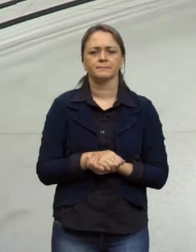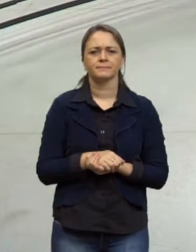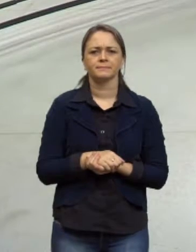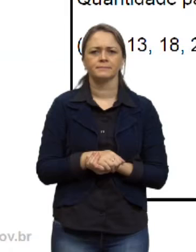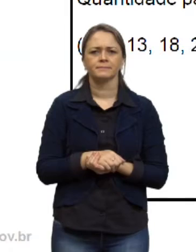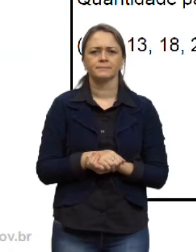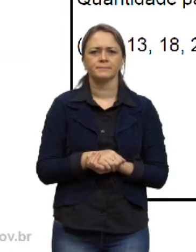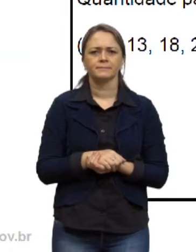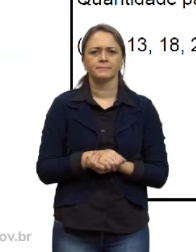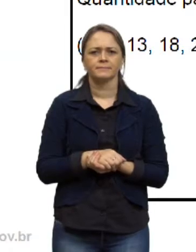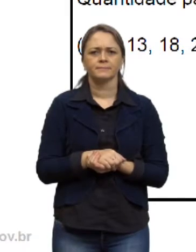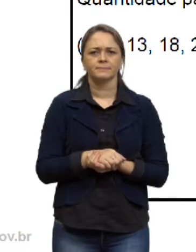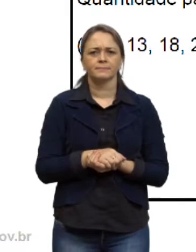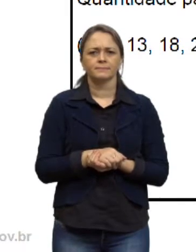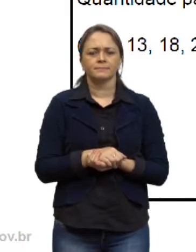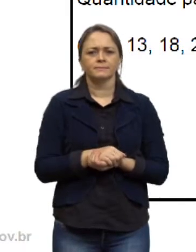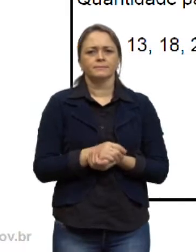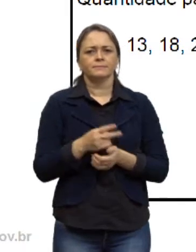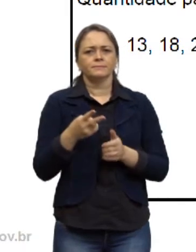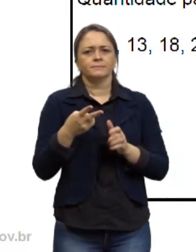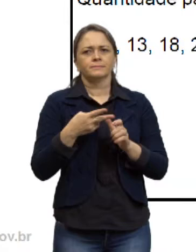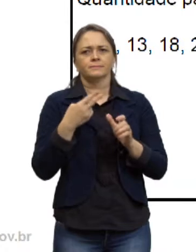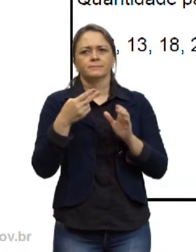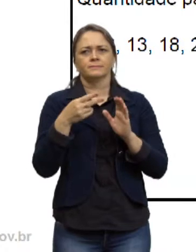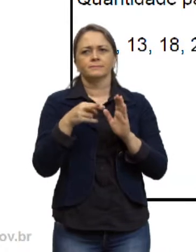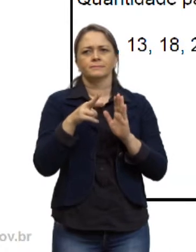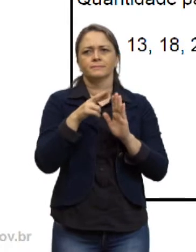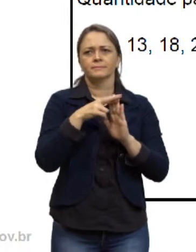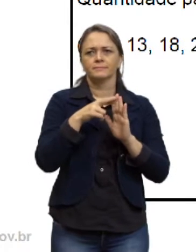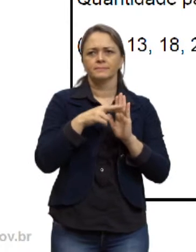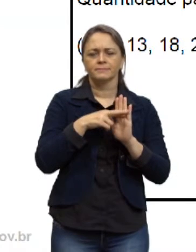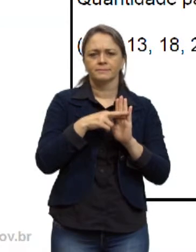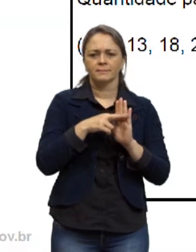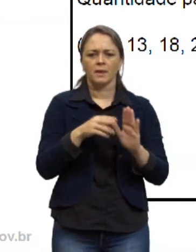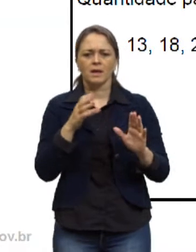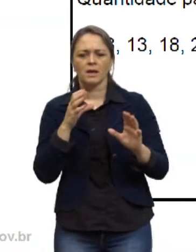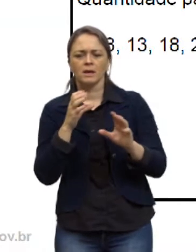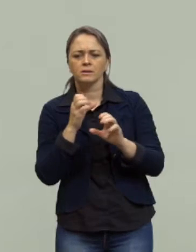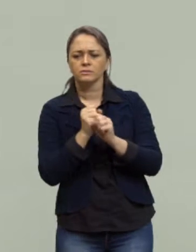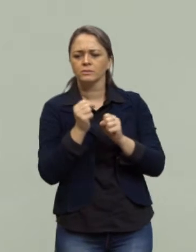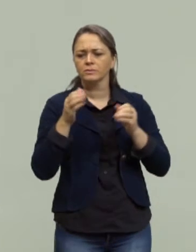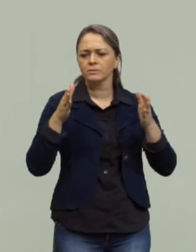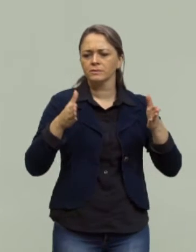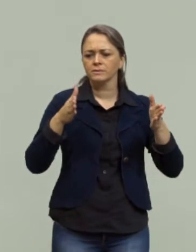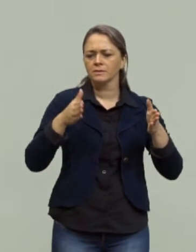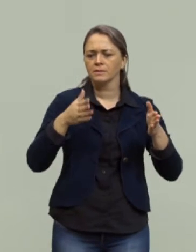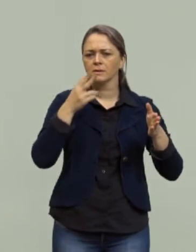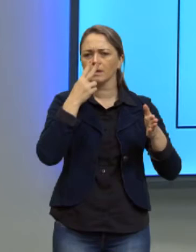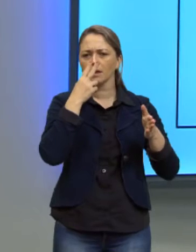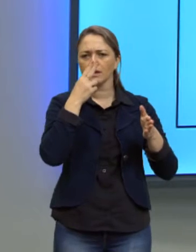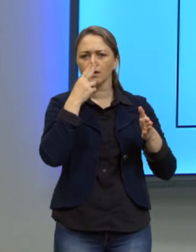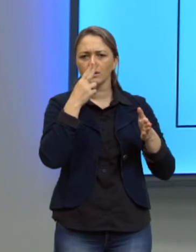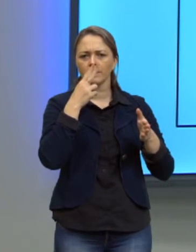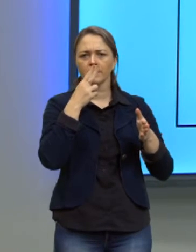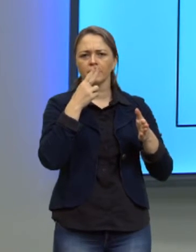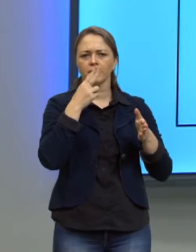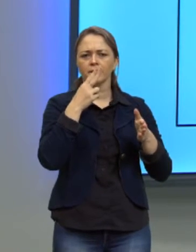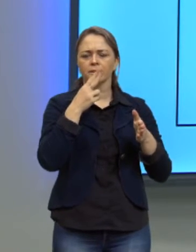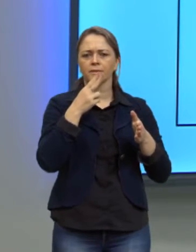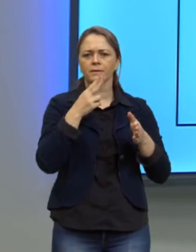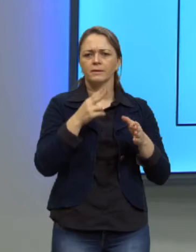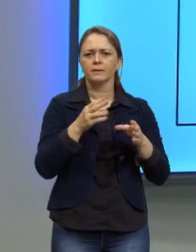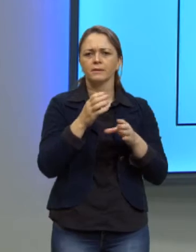Então, a segunda propriedade, a soma dos extremos é igual à soma dos termos equidistantes dos